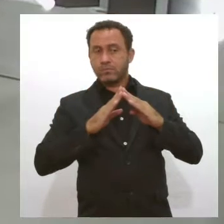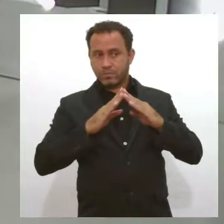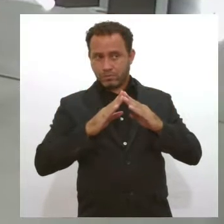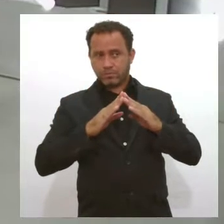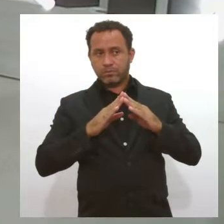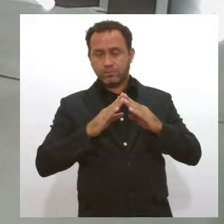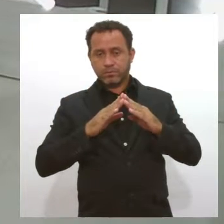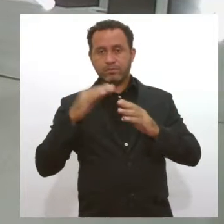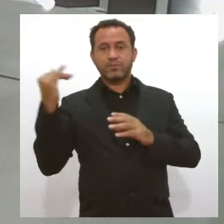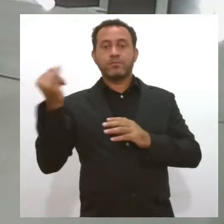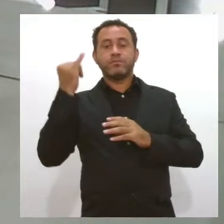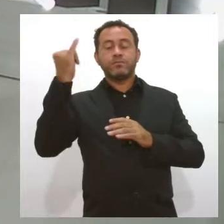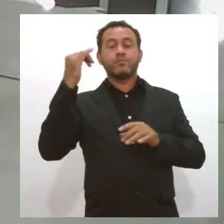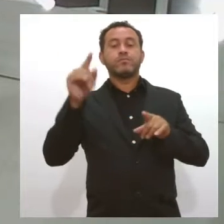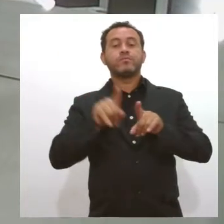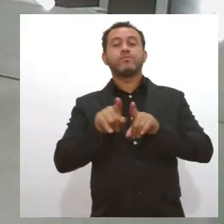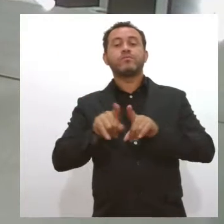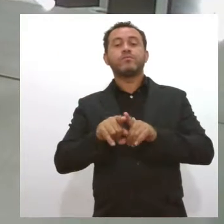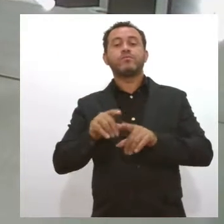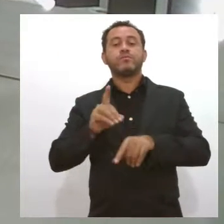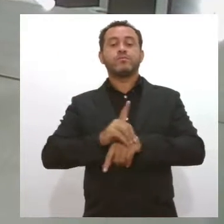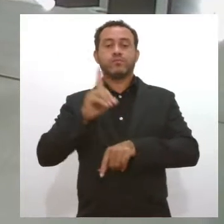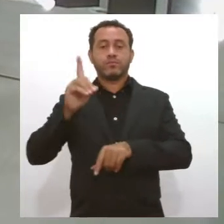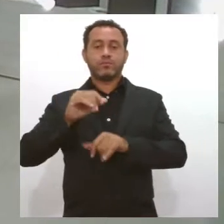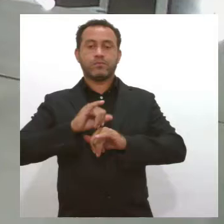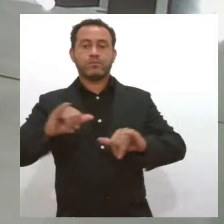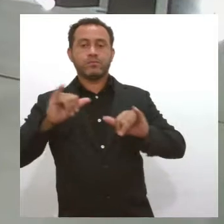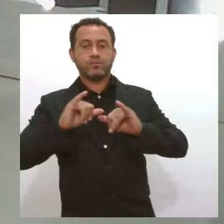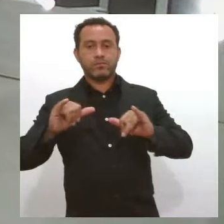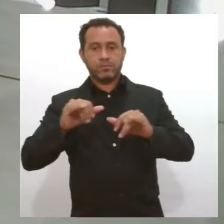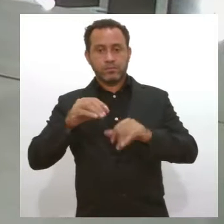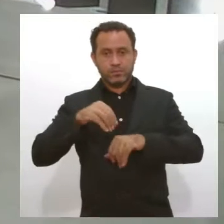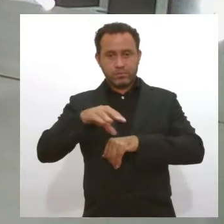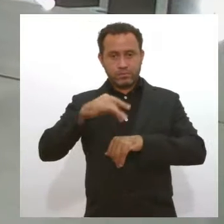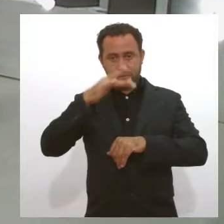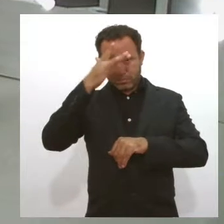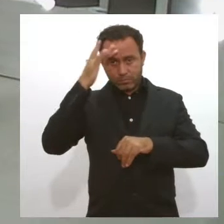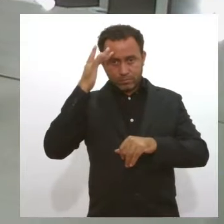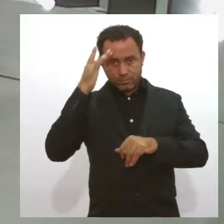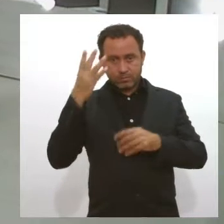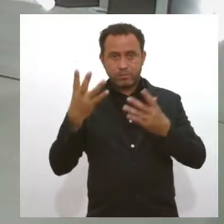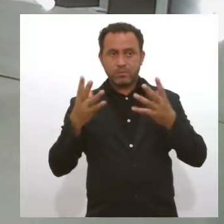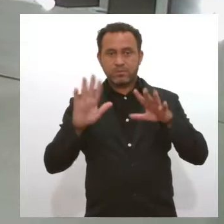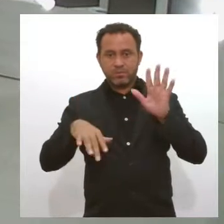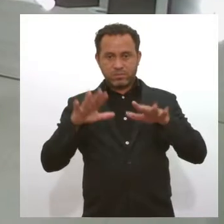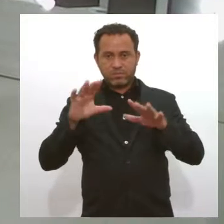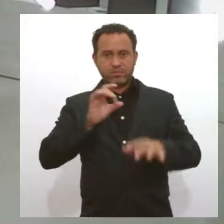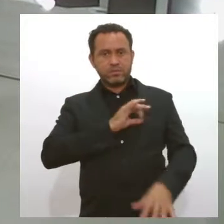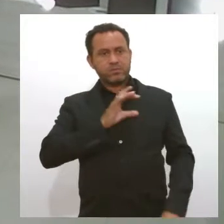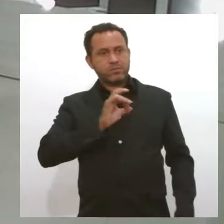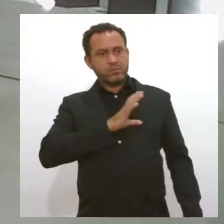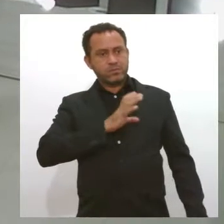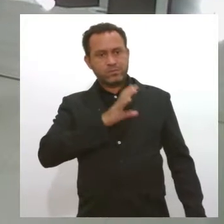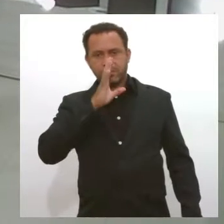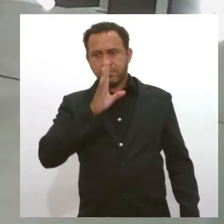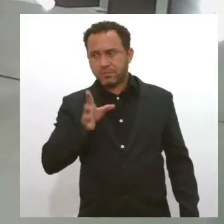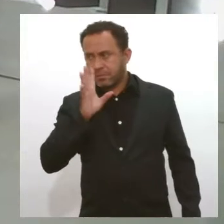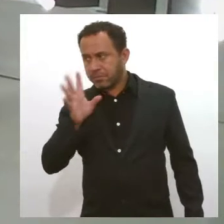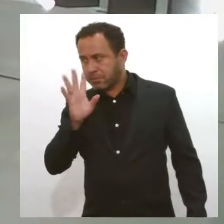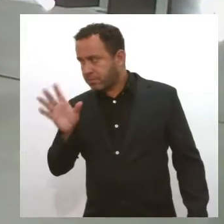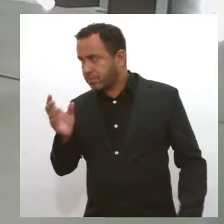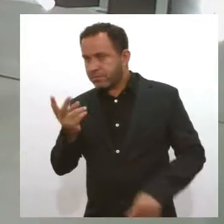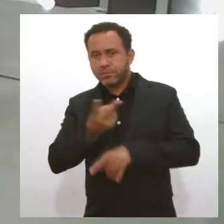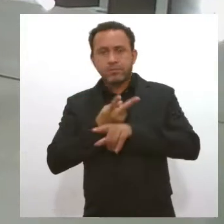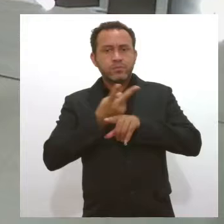importante também, né, doutora, essas campanhas de conscientização dessas mulheres, porque muitas vezes elas têm medo de denunciar, não sabem a quem